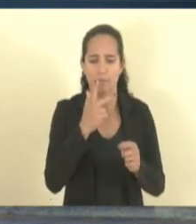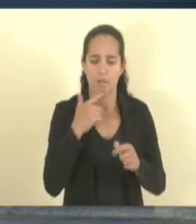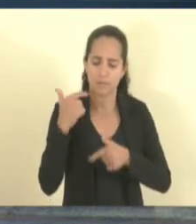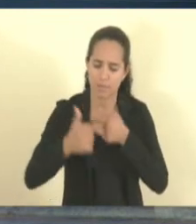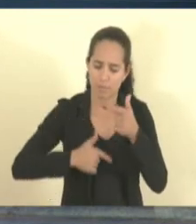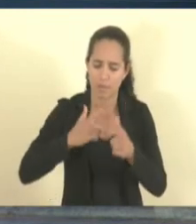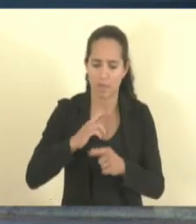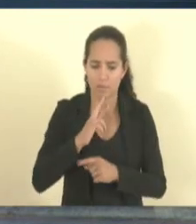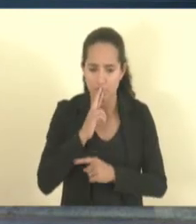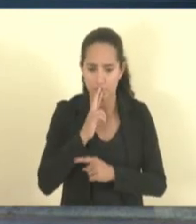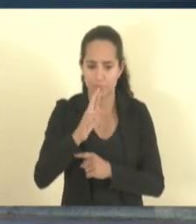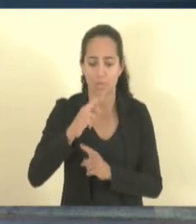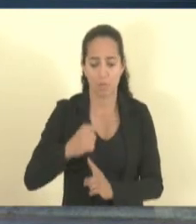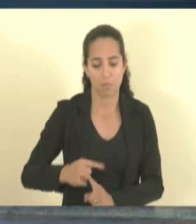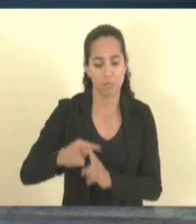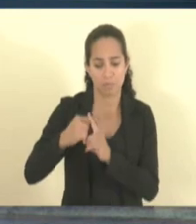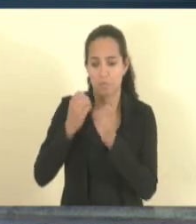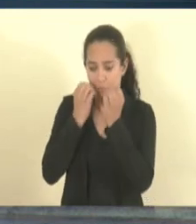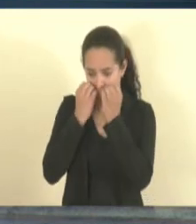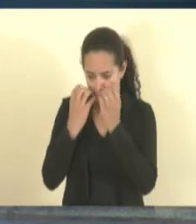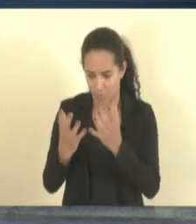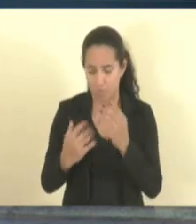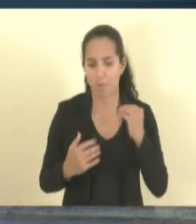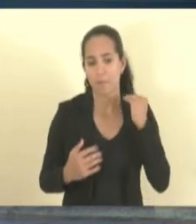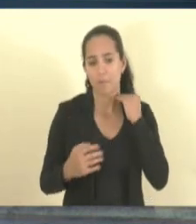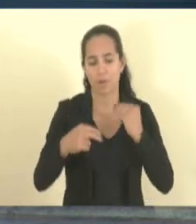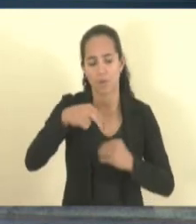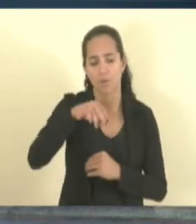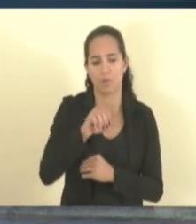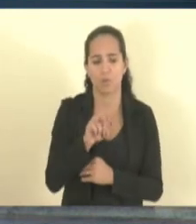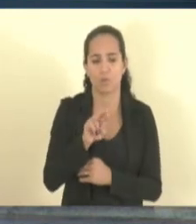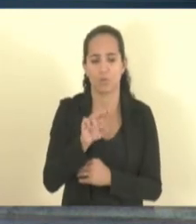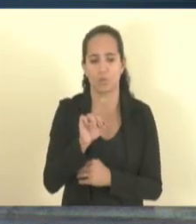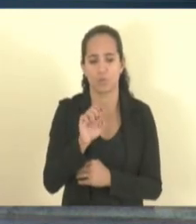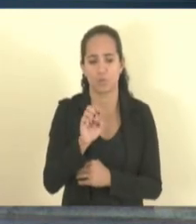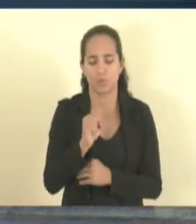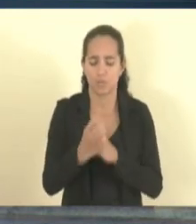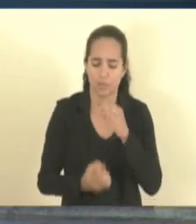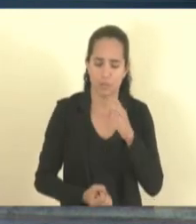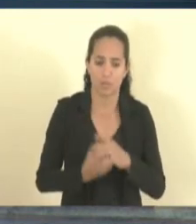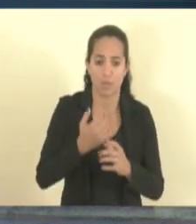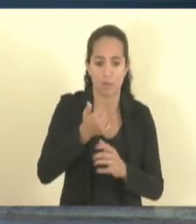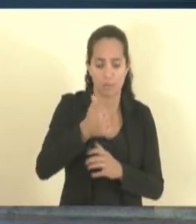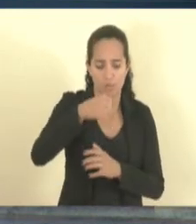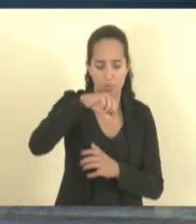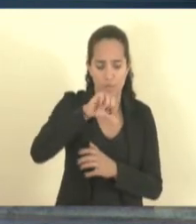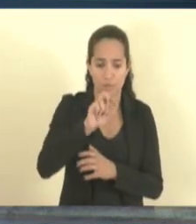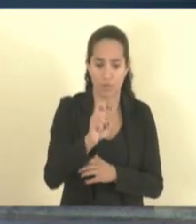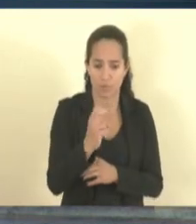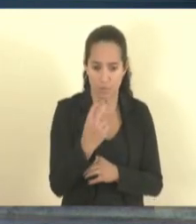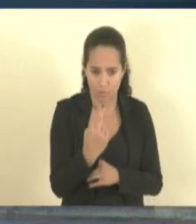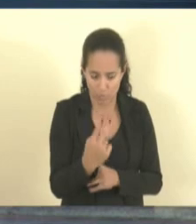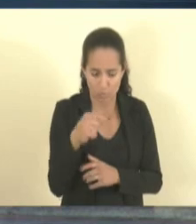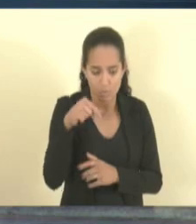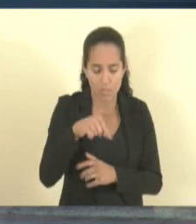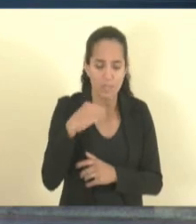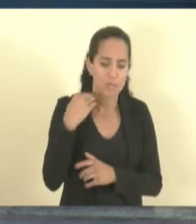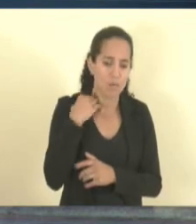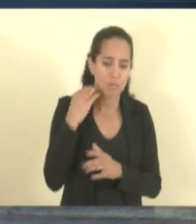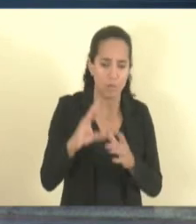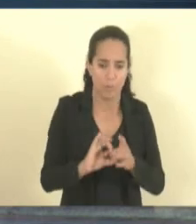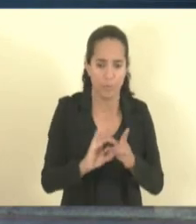robusto. O Banco do Nordeste foi criado em 1952, é um banco público